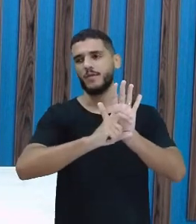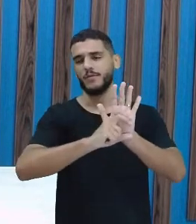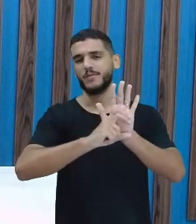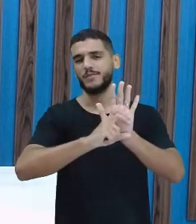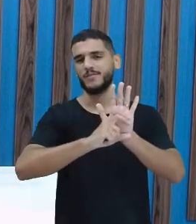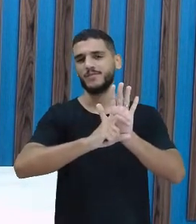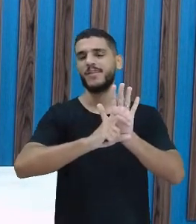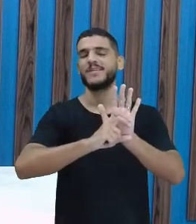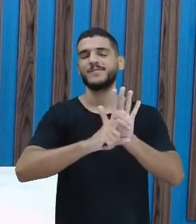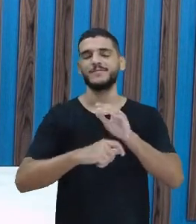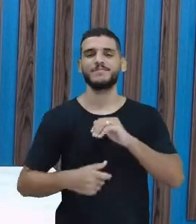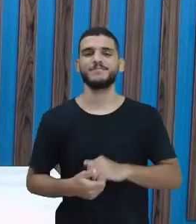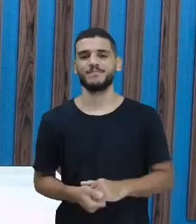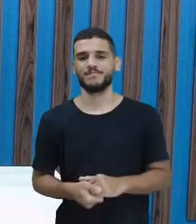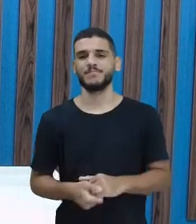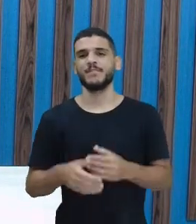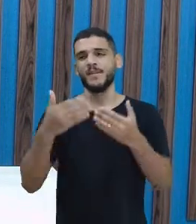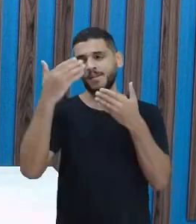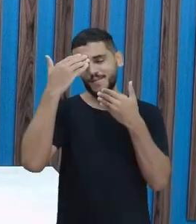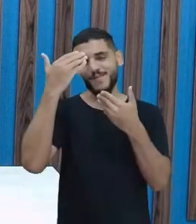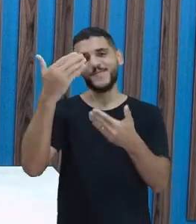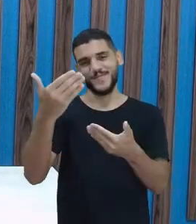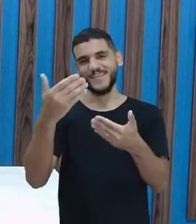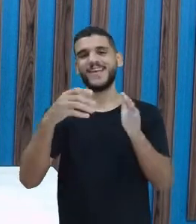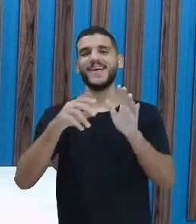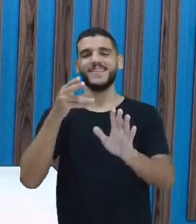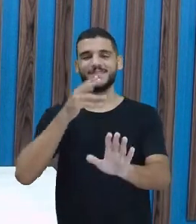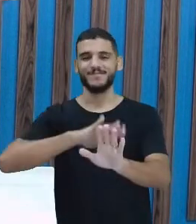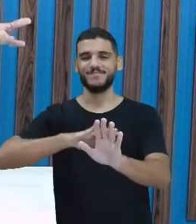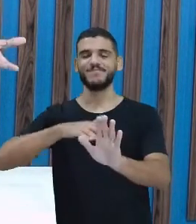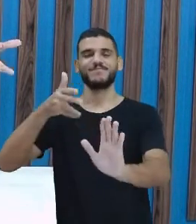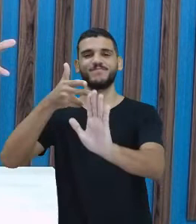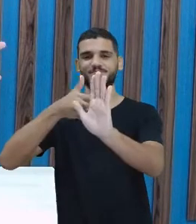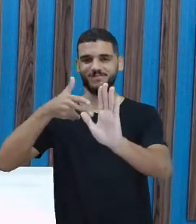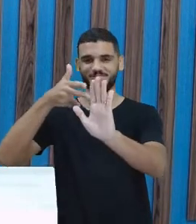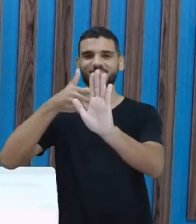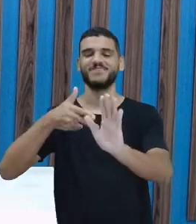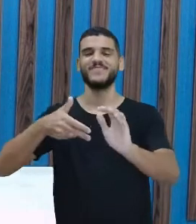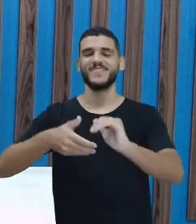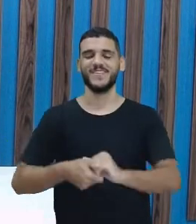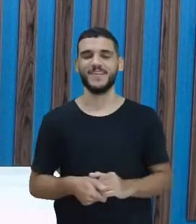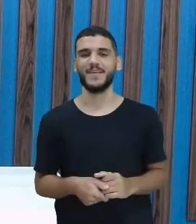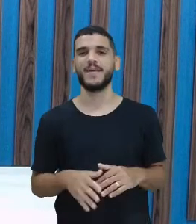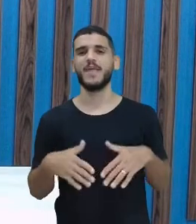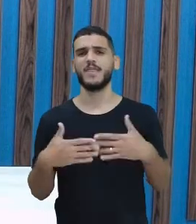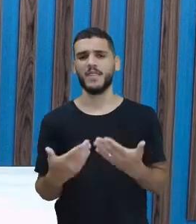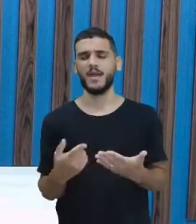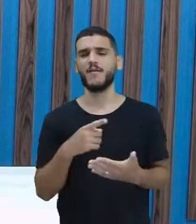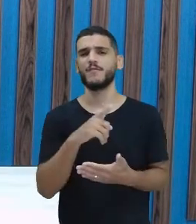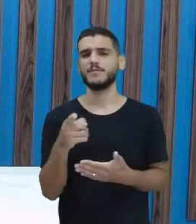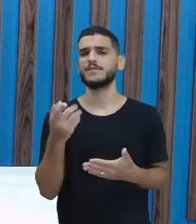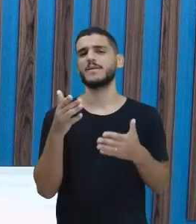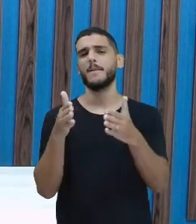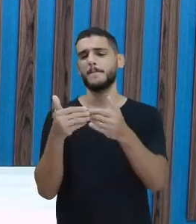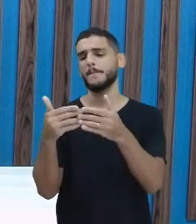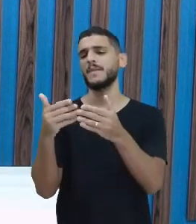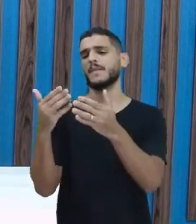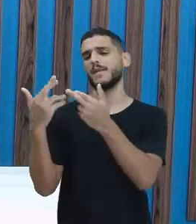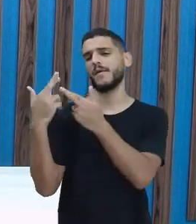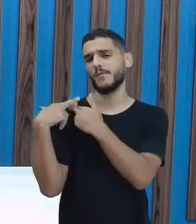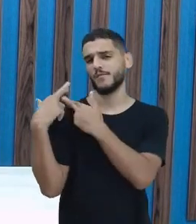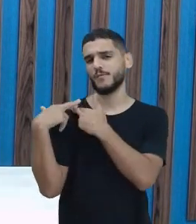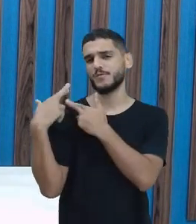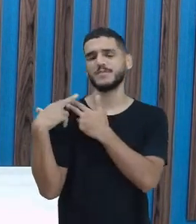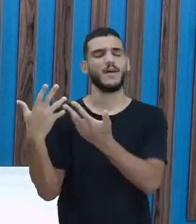eficiência. Muito obrigada, produção, por toda essa eficiência. Aí você vai pedir ao papai, à mamãe, ao